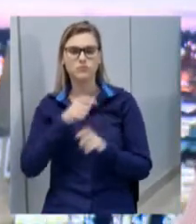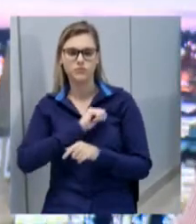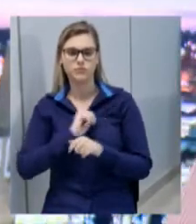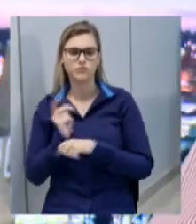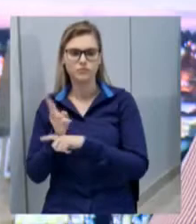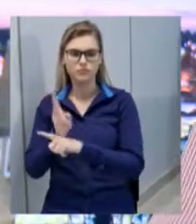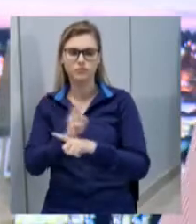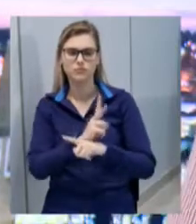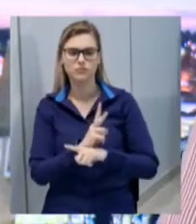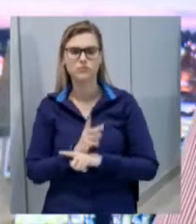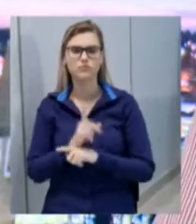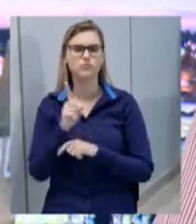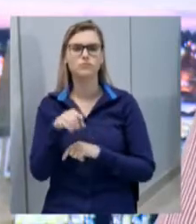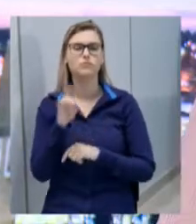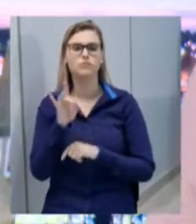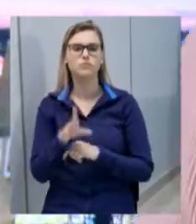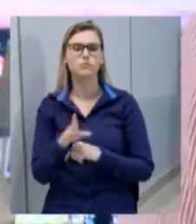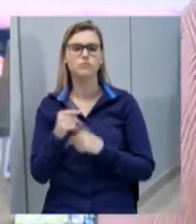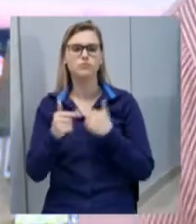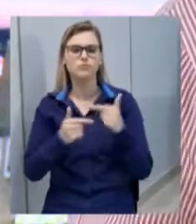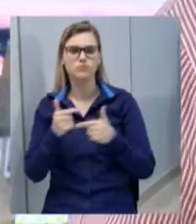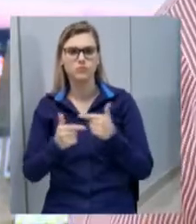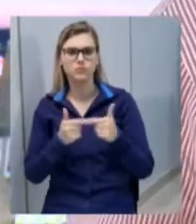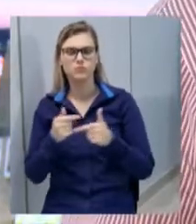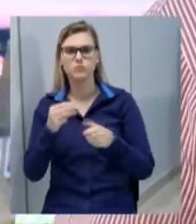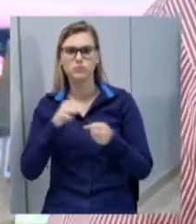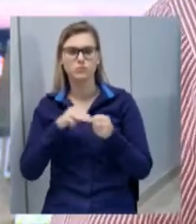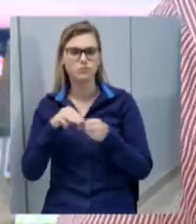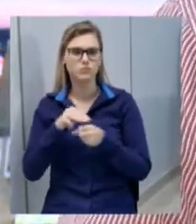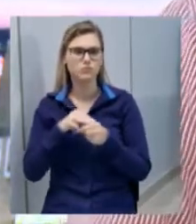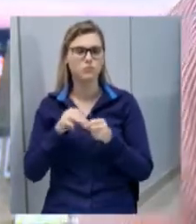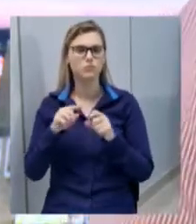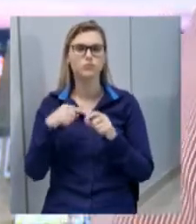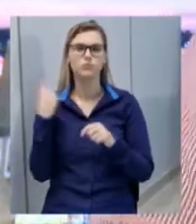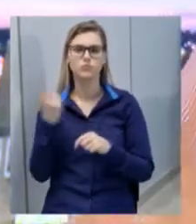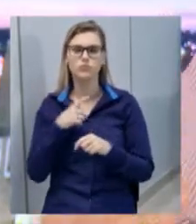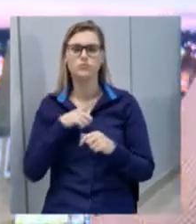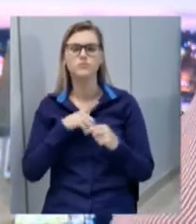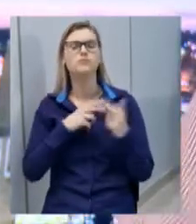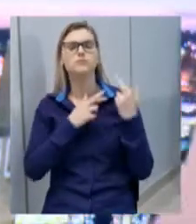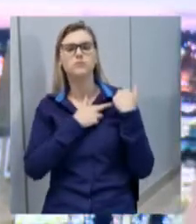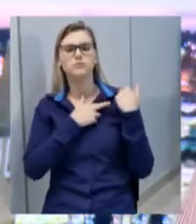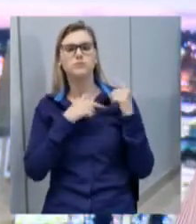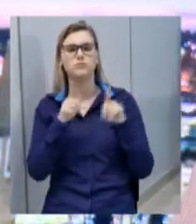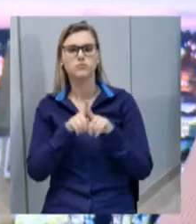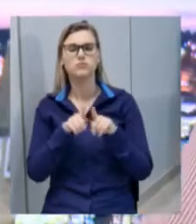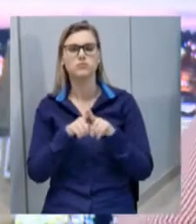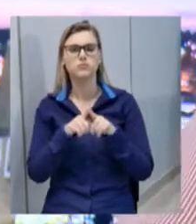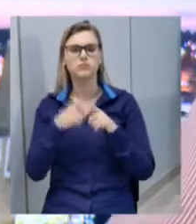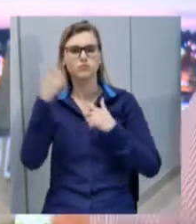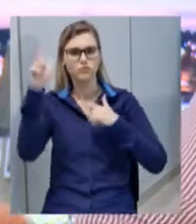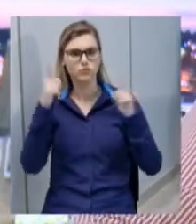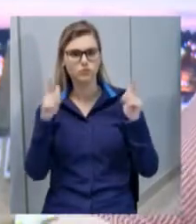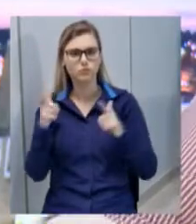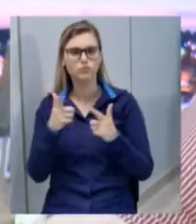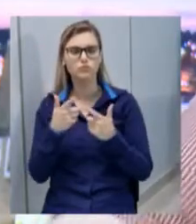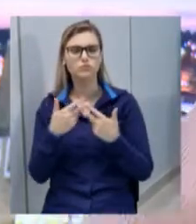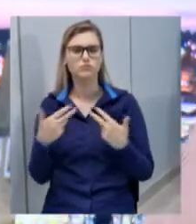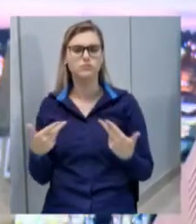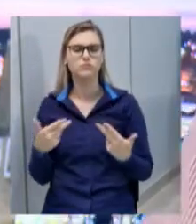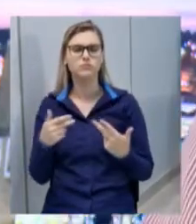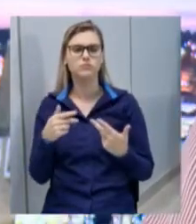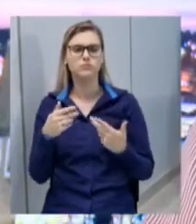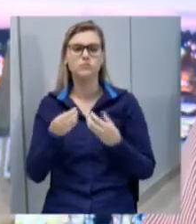fiscalizar apenas os serviços de nível municipal, nós temos competências concorrentes, e as concessões,